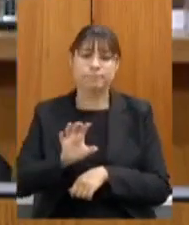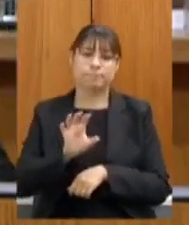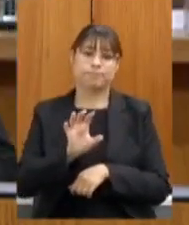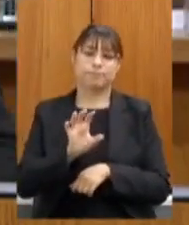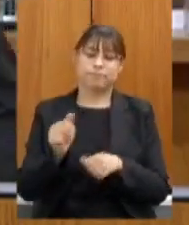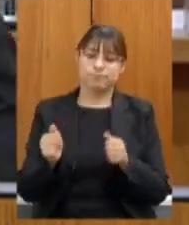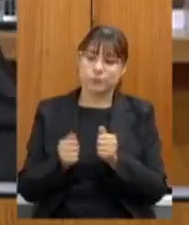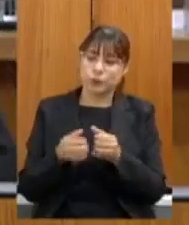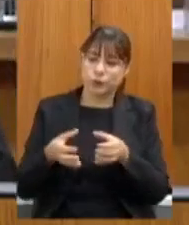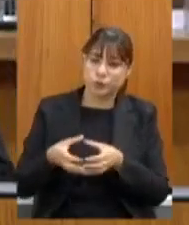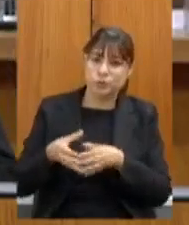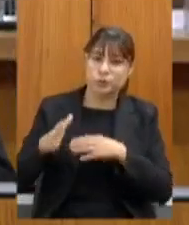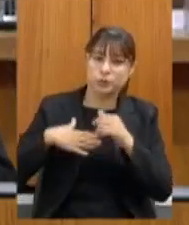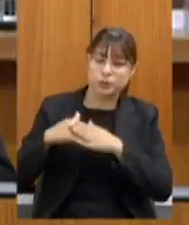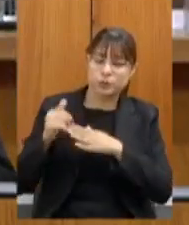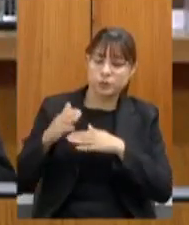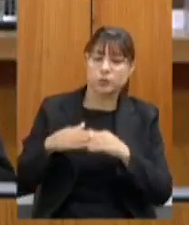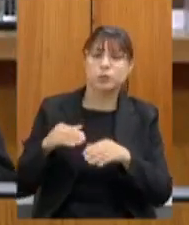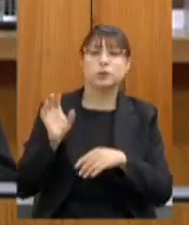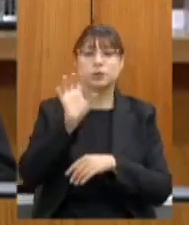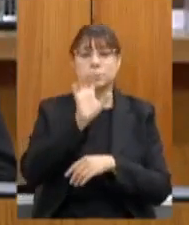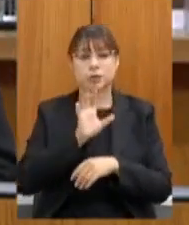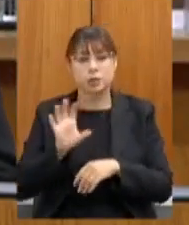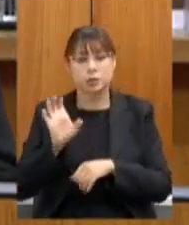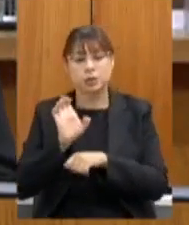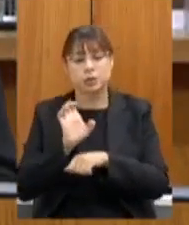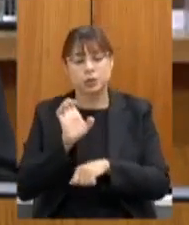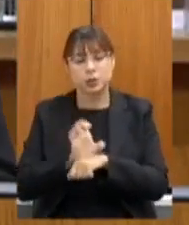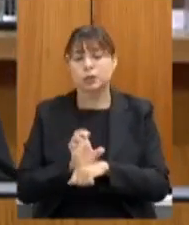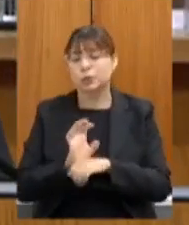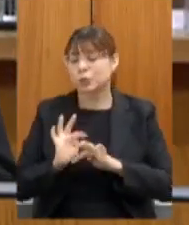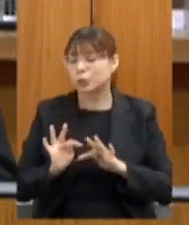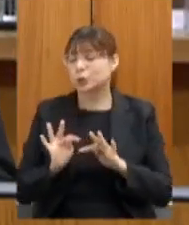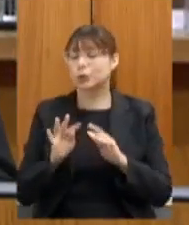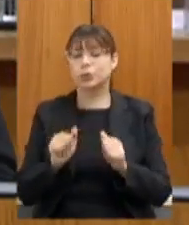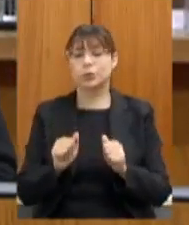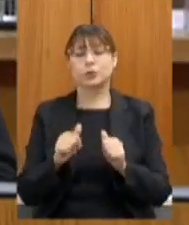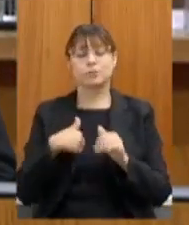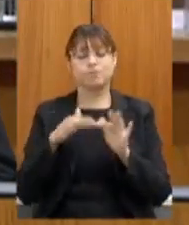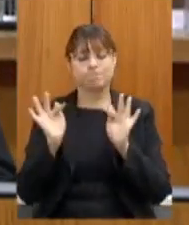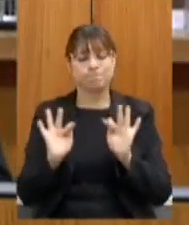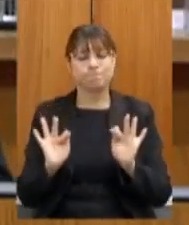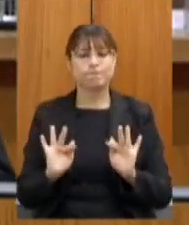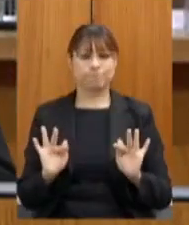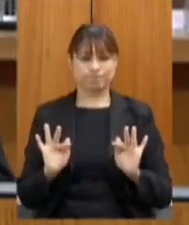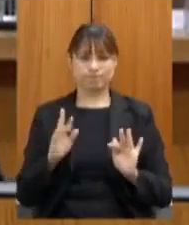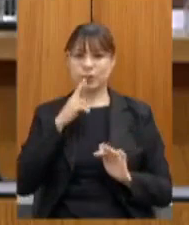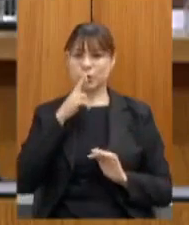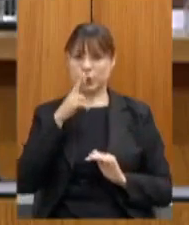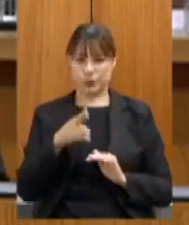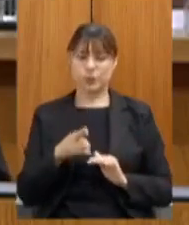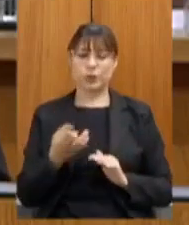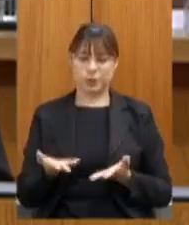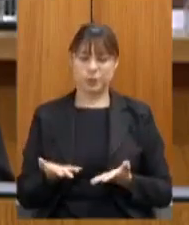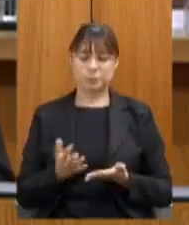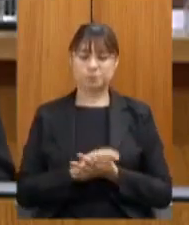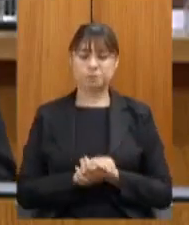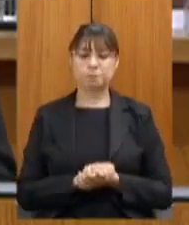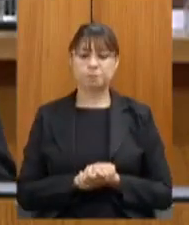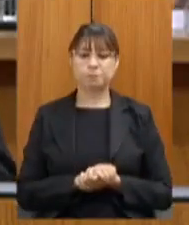corpo técnico espalhadas pelo nosso estado a todos muito feliz com o resultado obtido